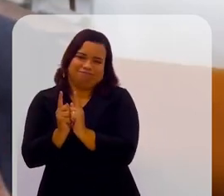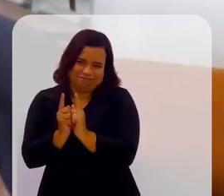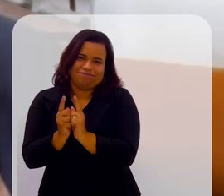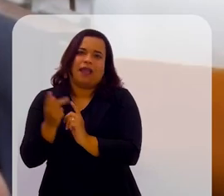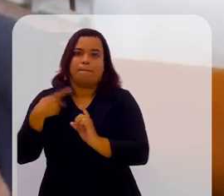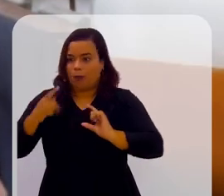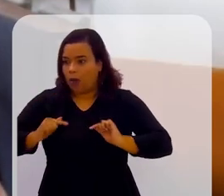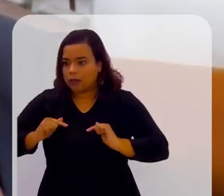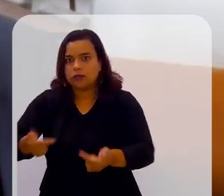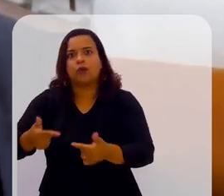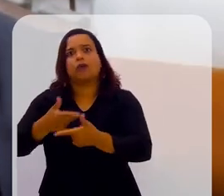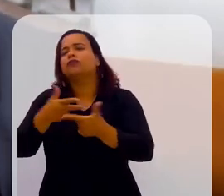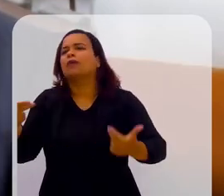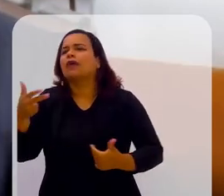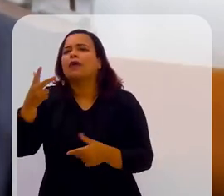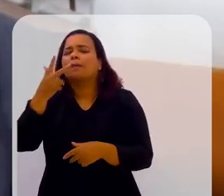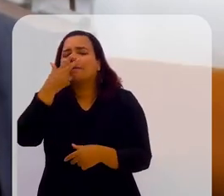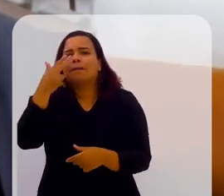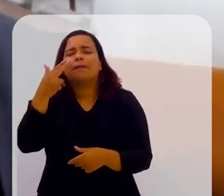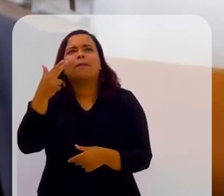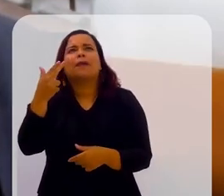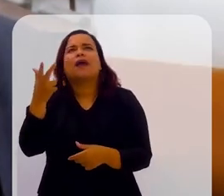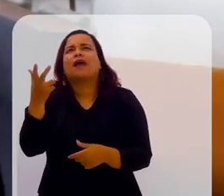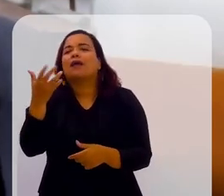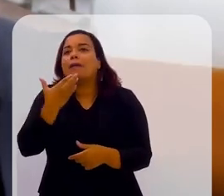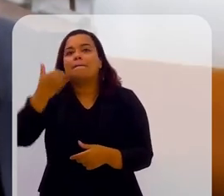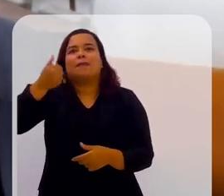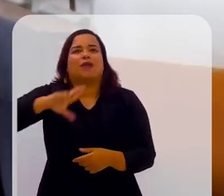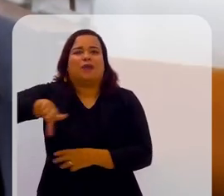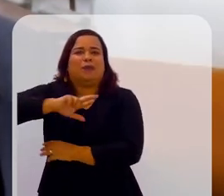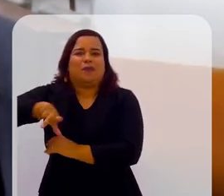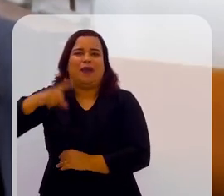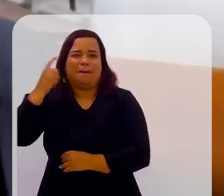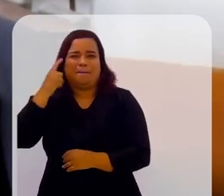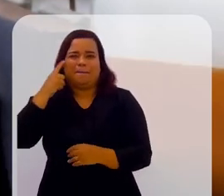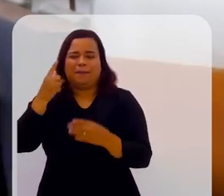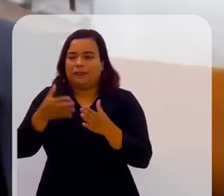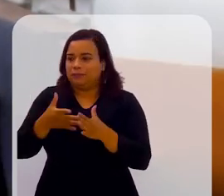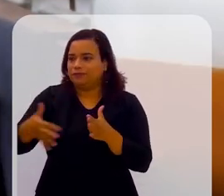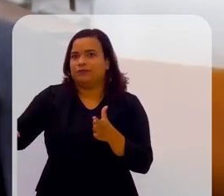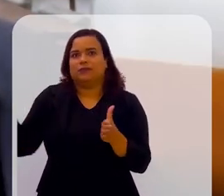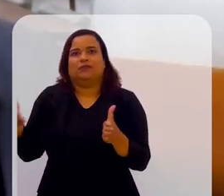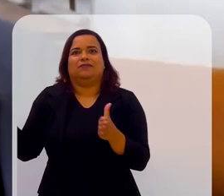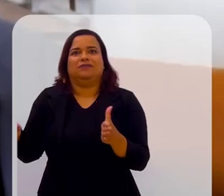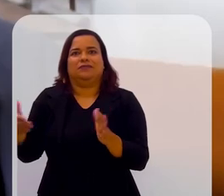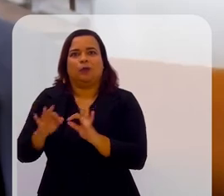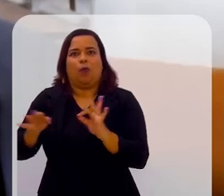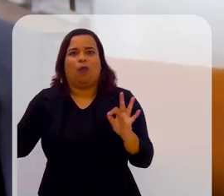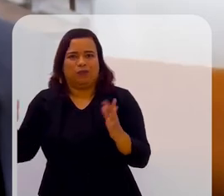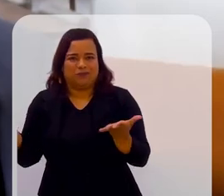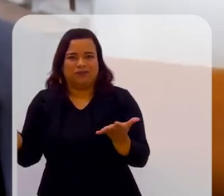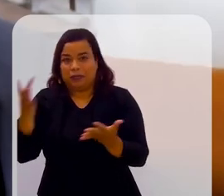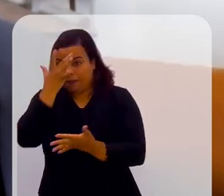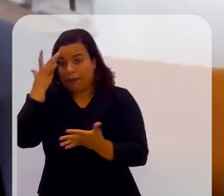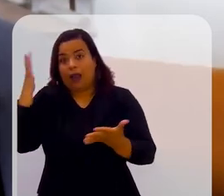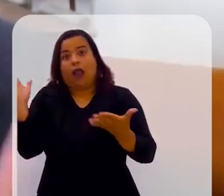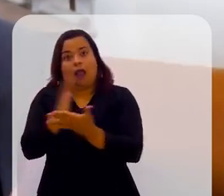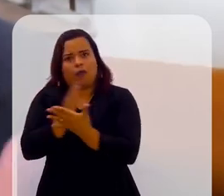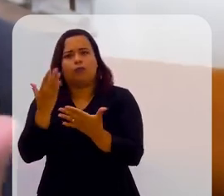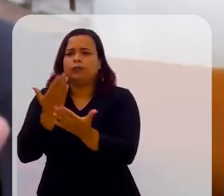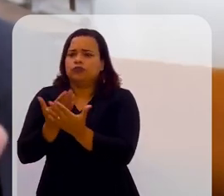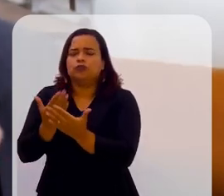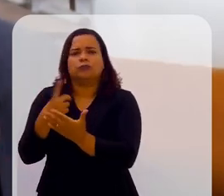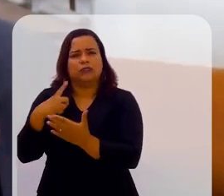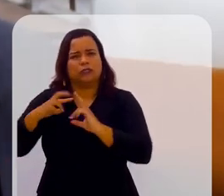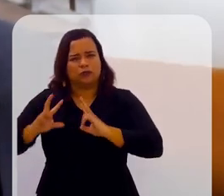ações não foram as melhores ações pensando no longo prazo. Então, tem algumas pessoas que fazem